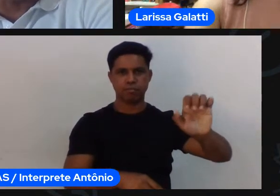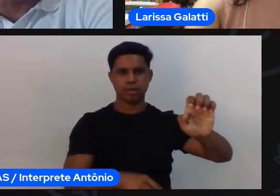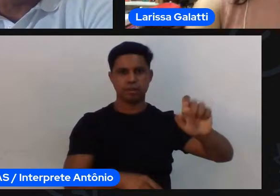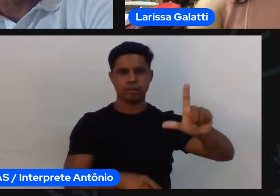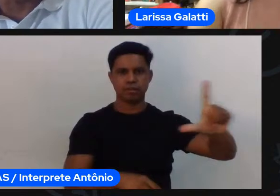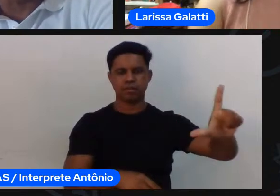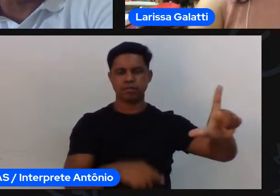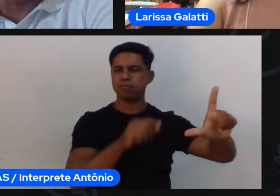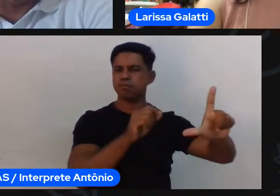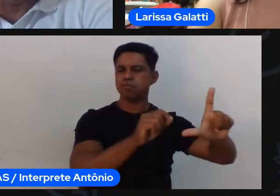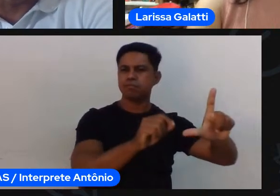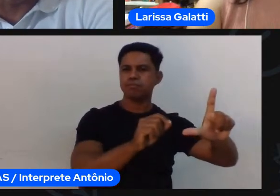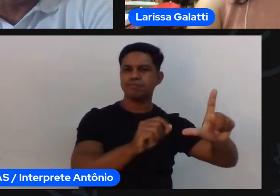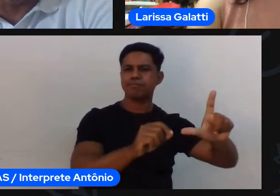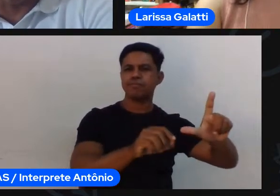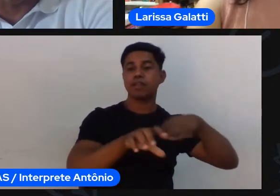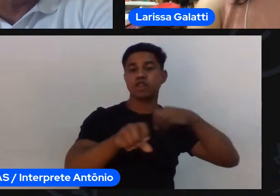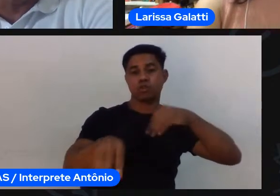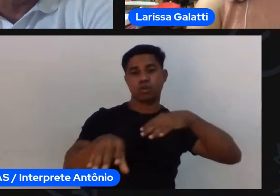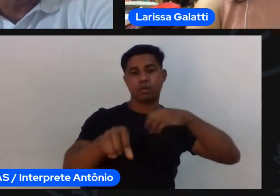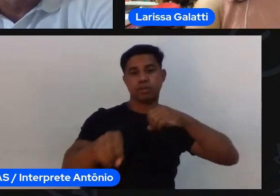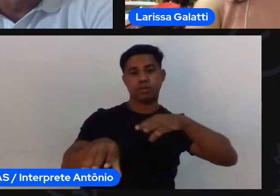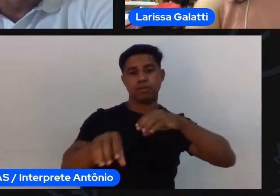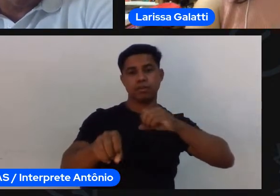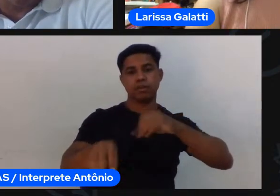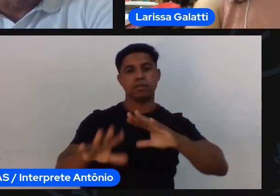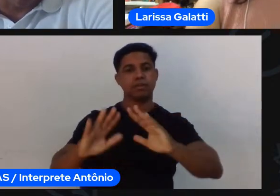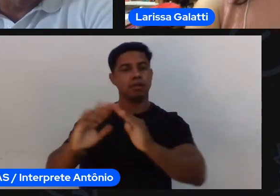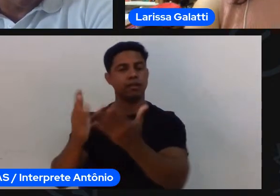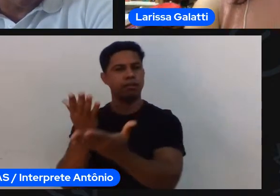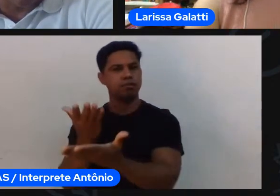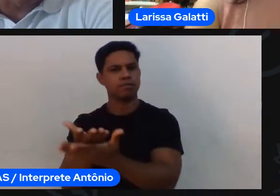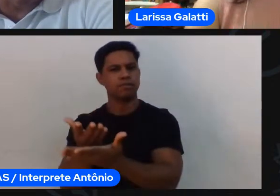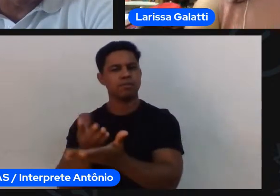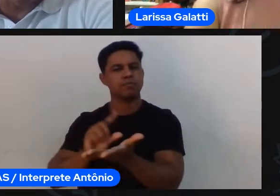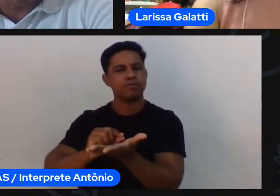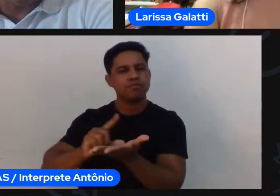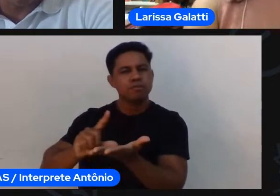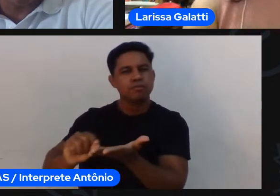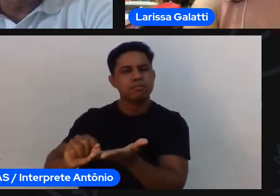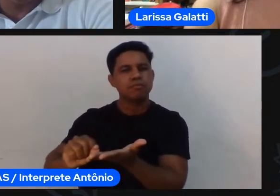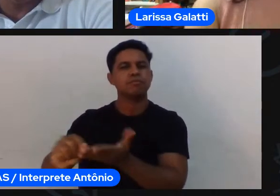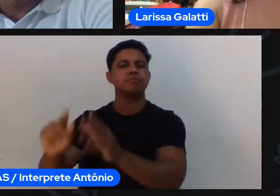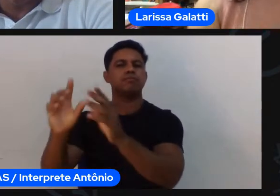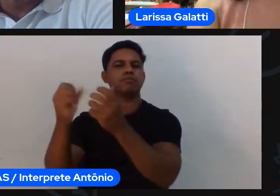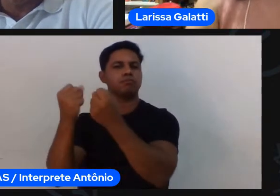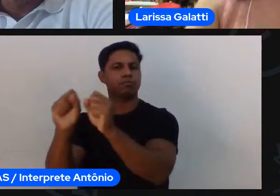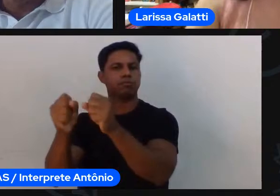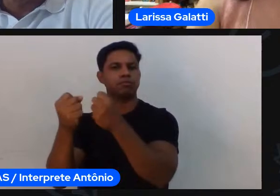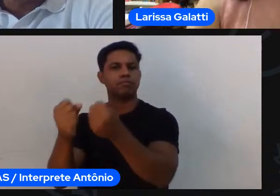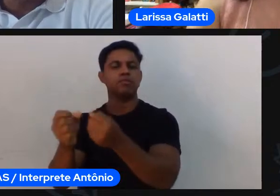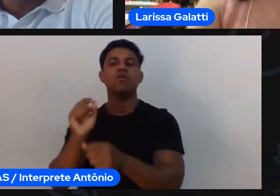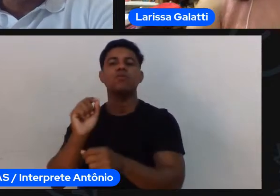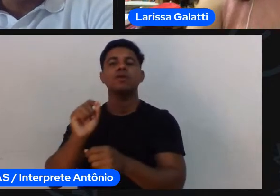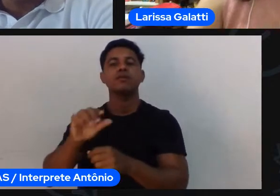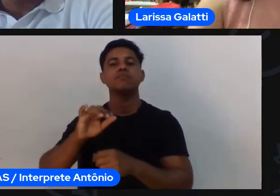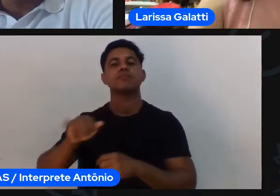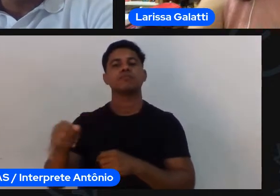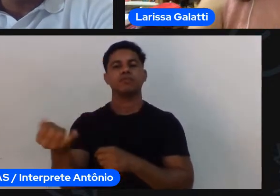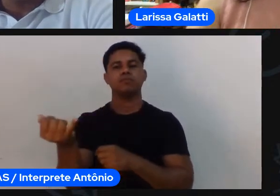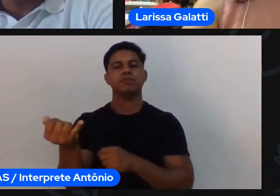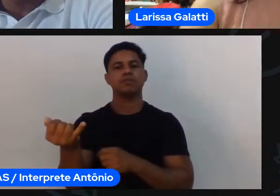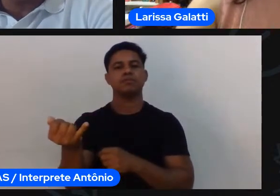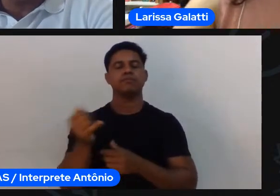artigos científicos da área da educação física o a gente pode comentar bom sobre